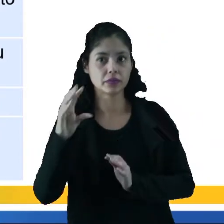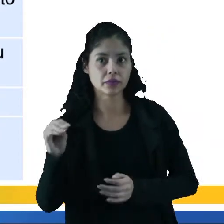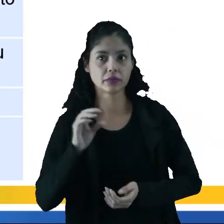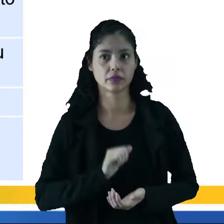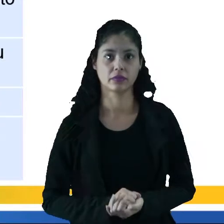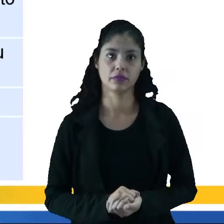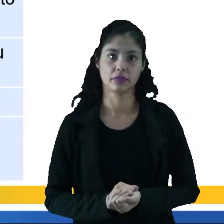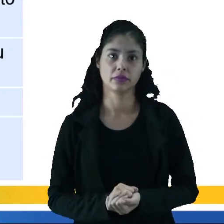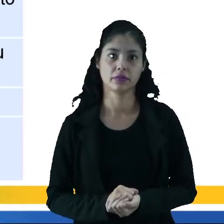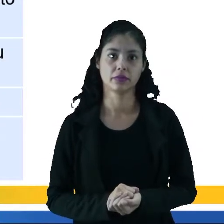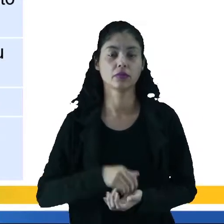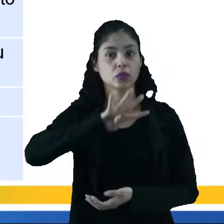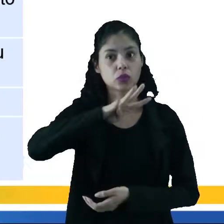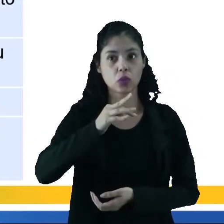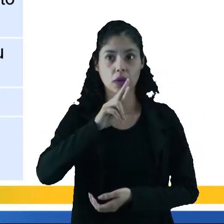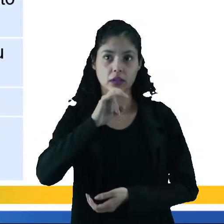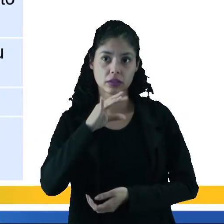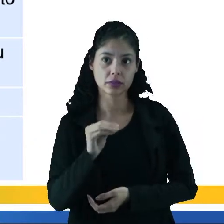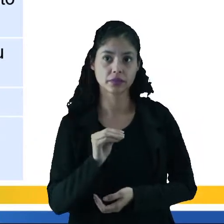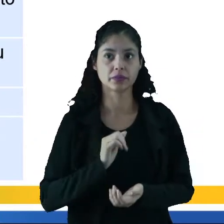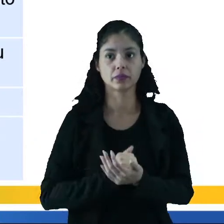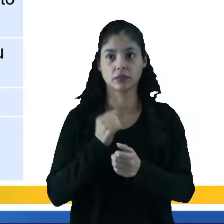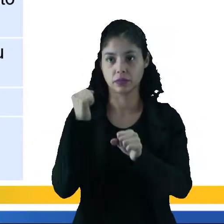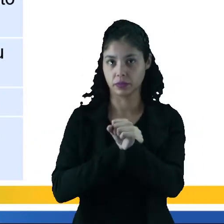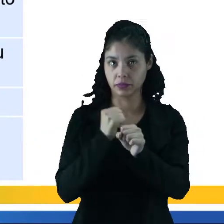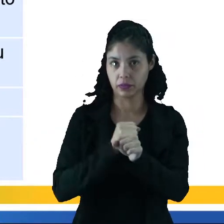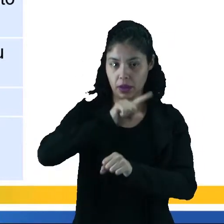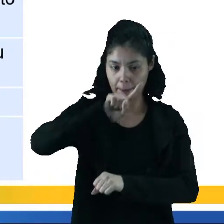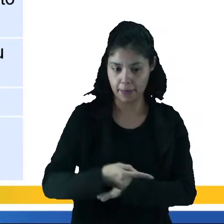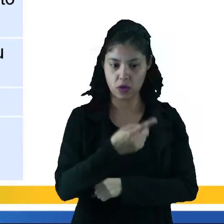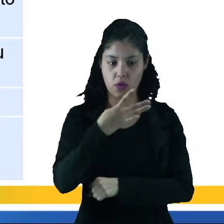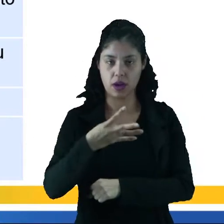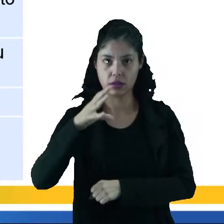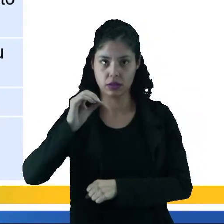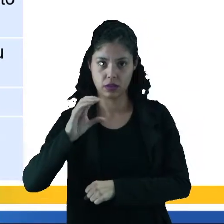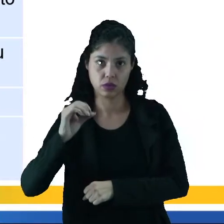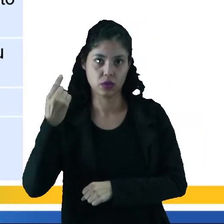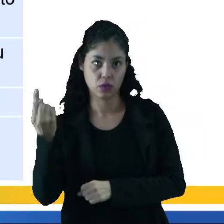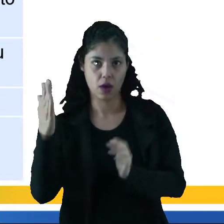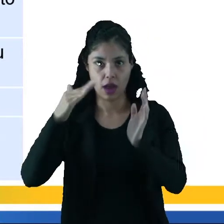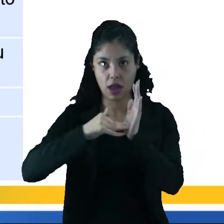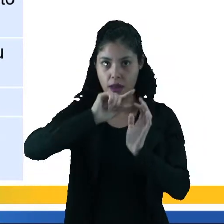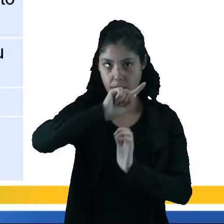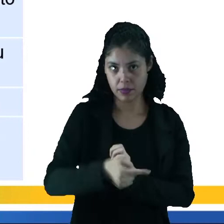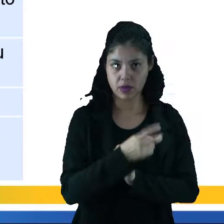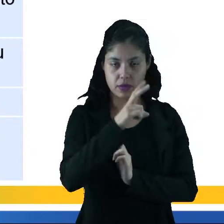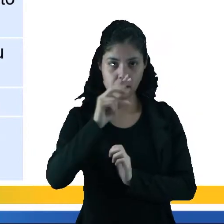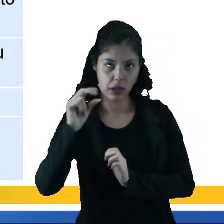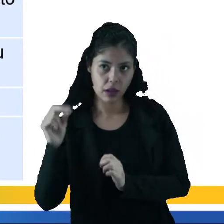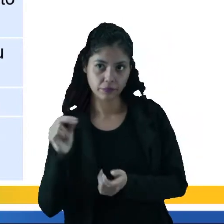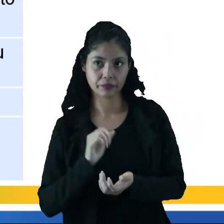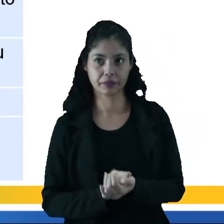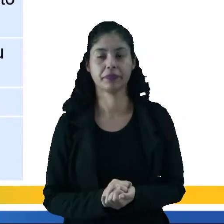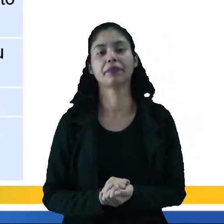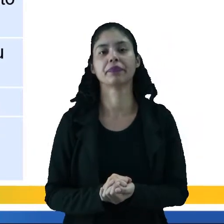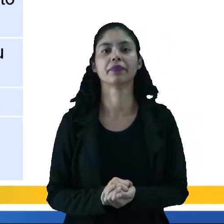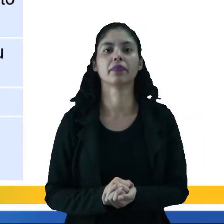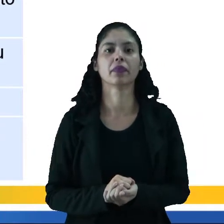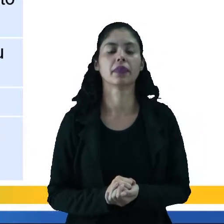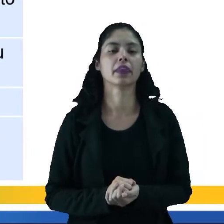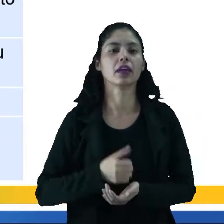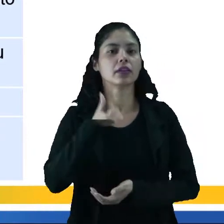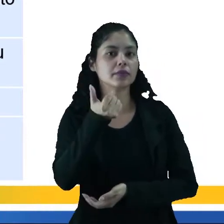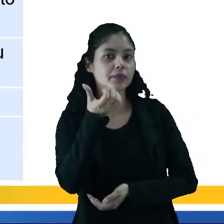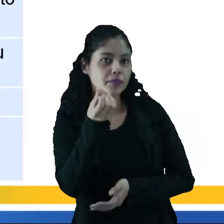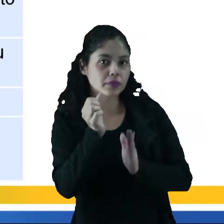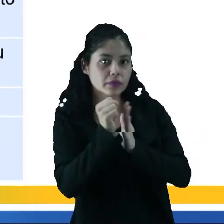300. Os 400 são os anos 1400 e 1 até 1500, e o Cinquecentro, que é o século